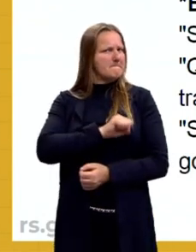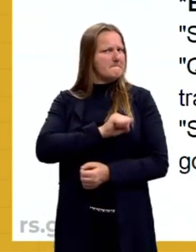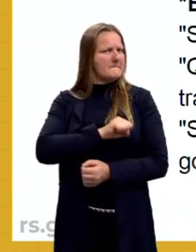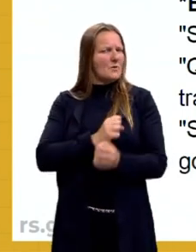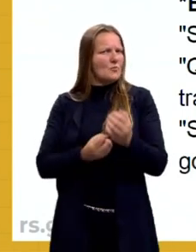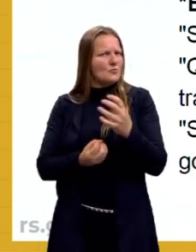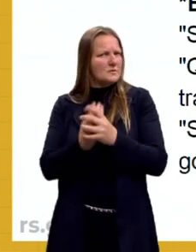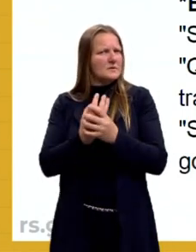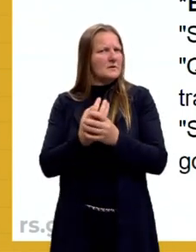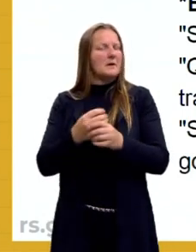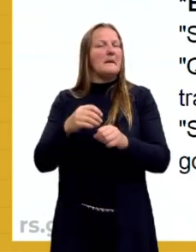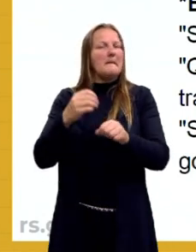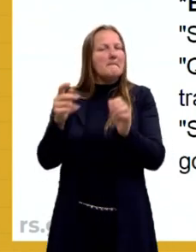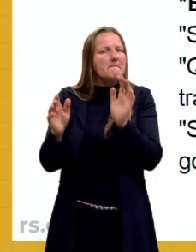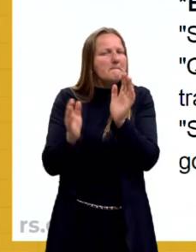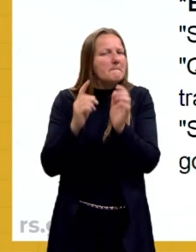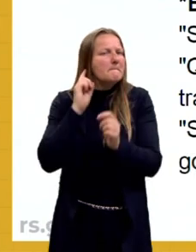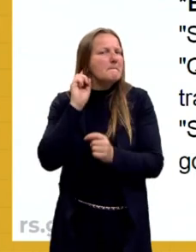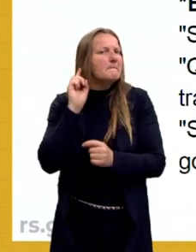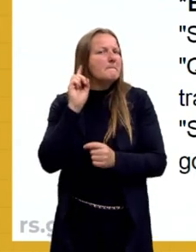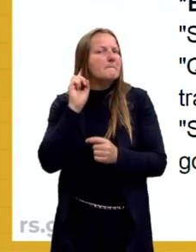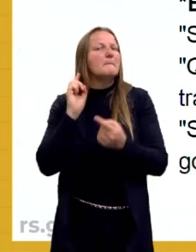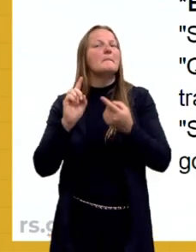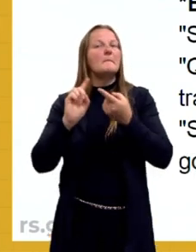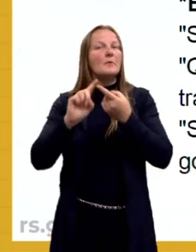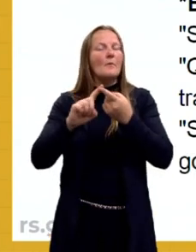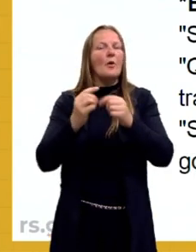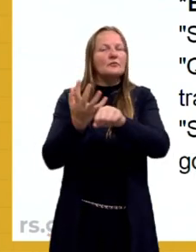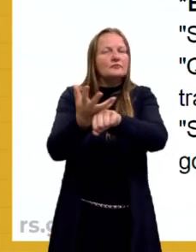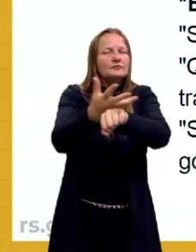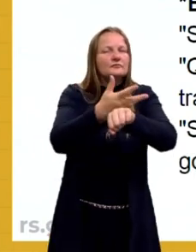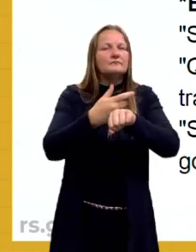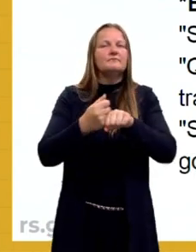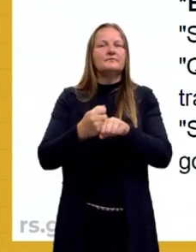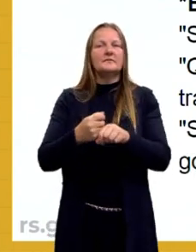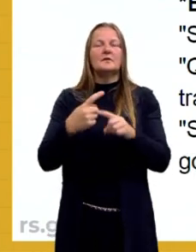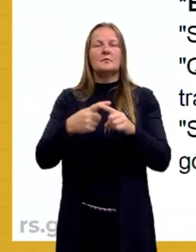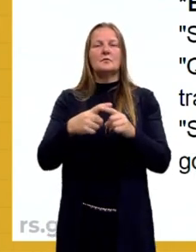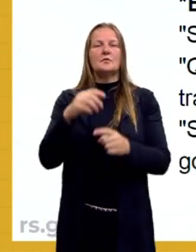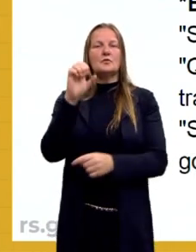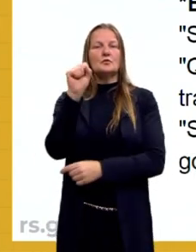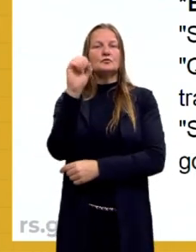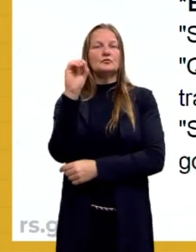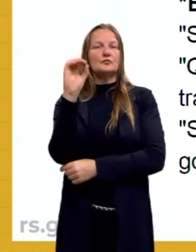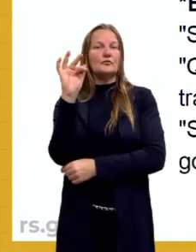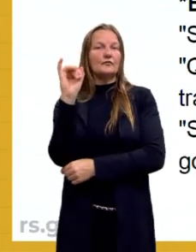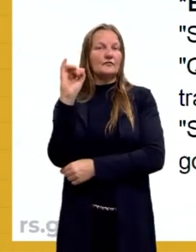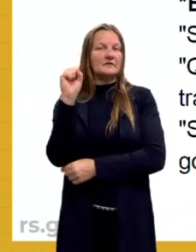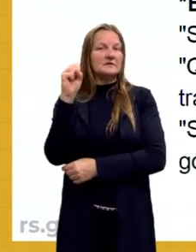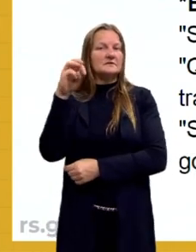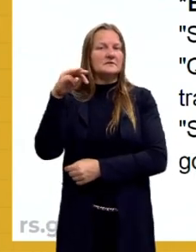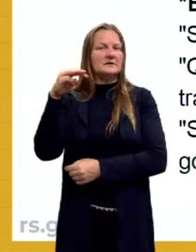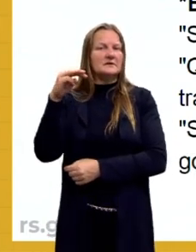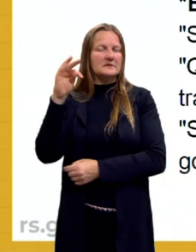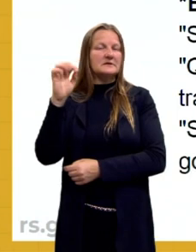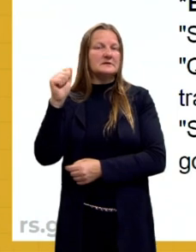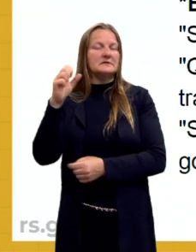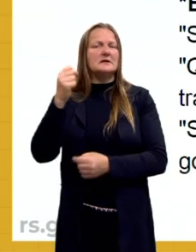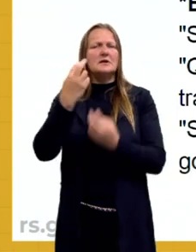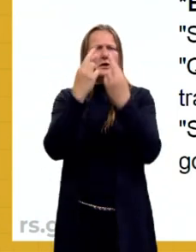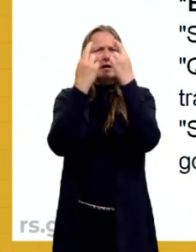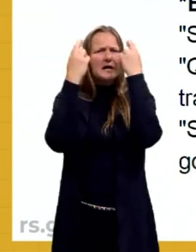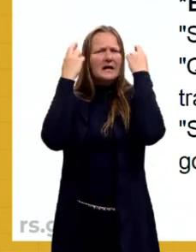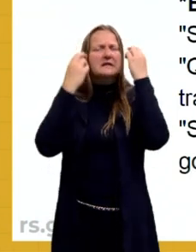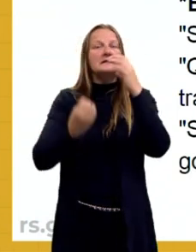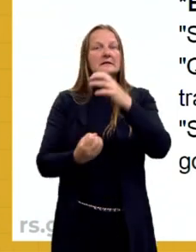enganar. É intencional. Então, o sofismo vem lá justamente dos sofistas, que nós já vimos lá da Grécia, né? Os